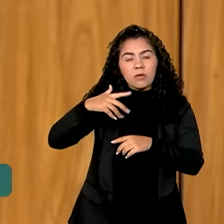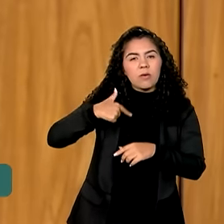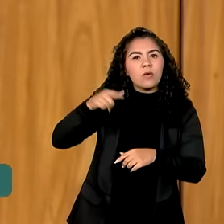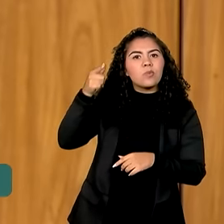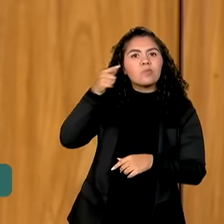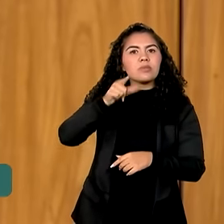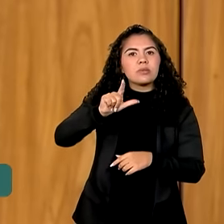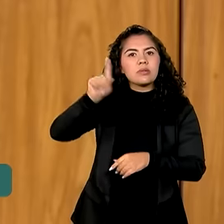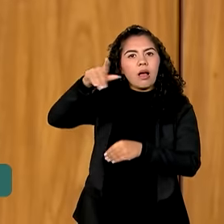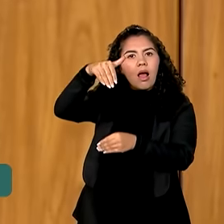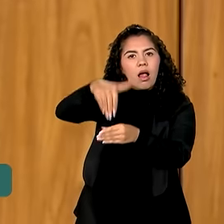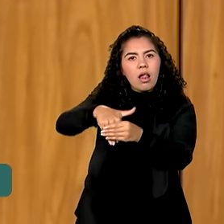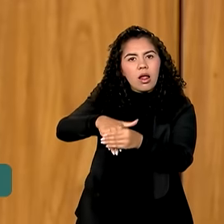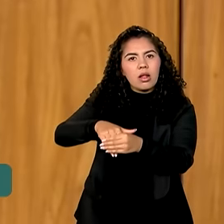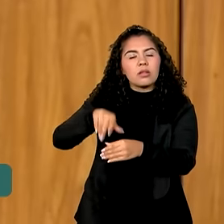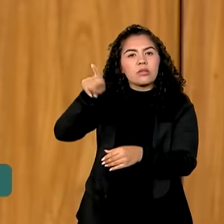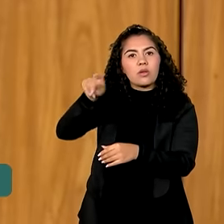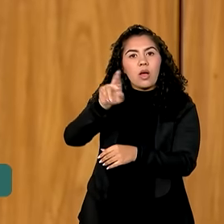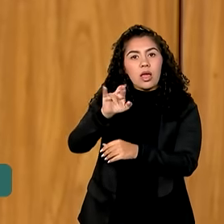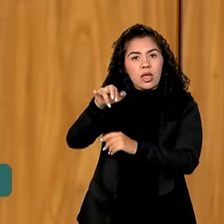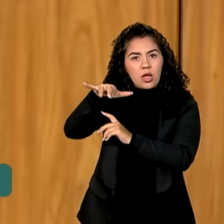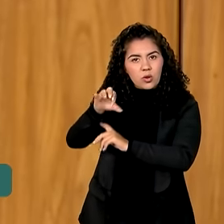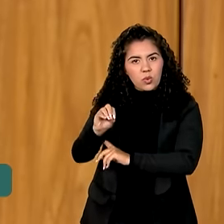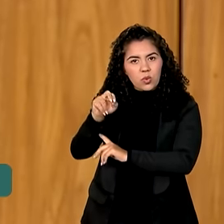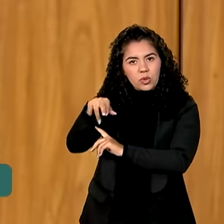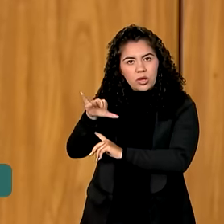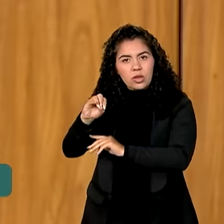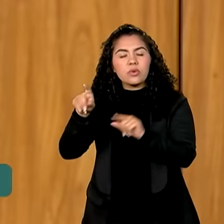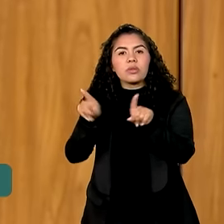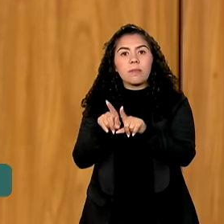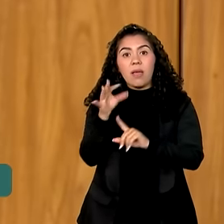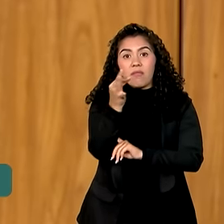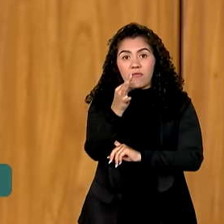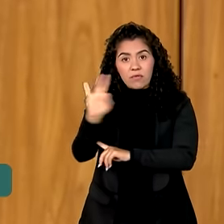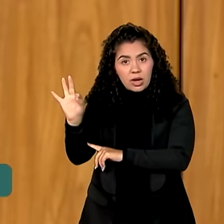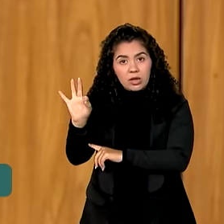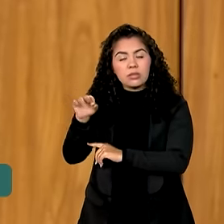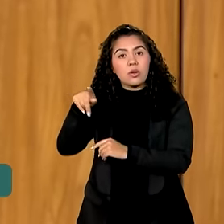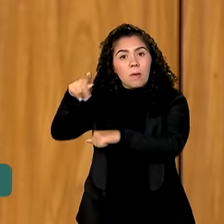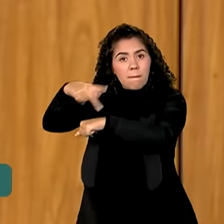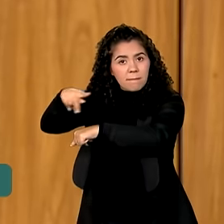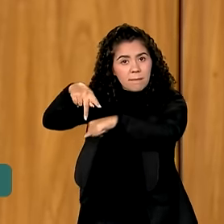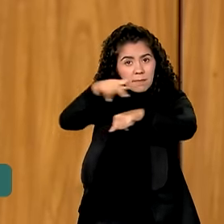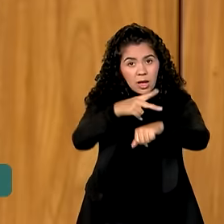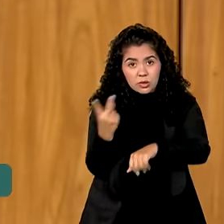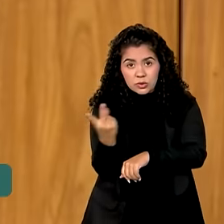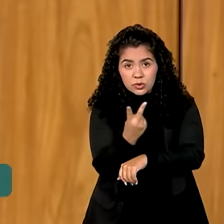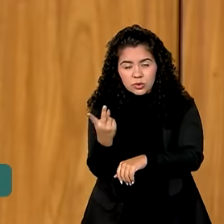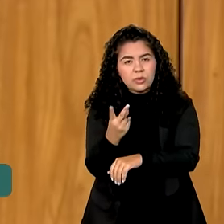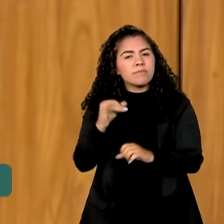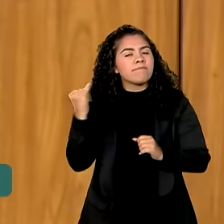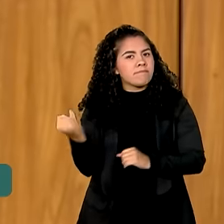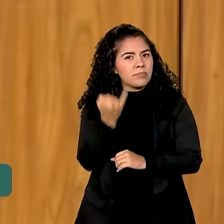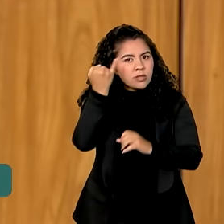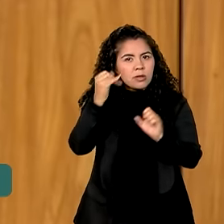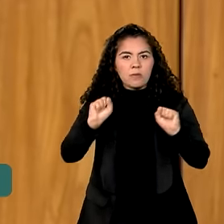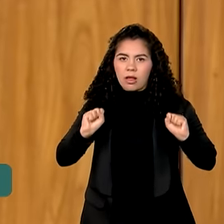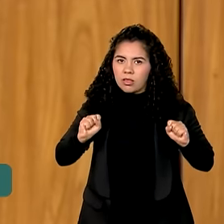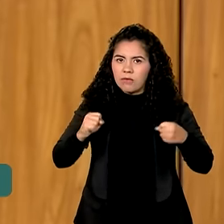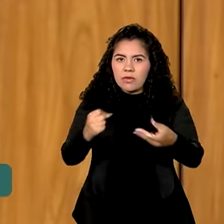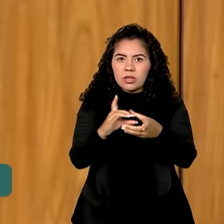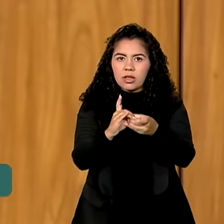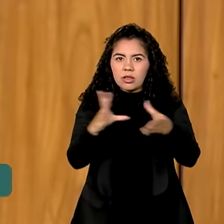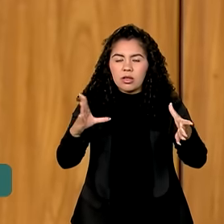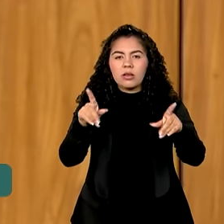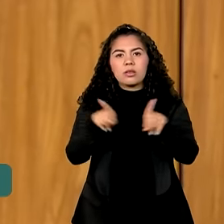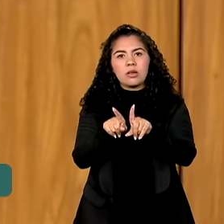do Reino Unido e na França. Ambos são fundamentais para a defesa da democracia e da justiça social contra